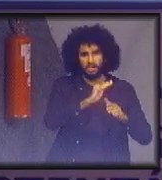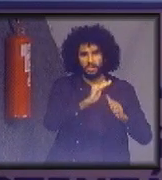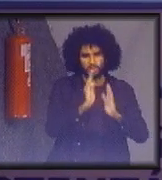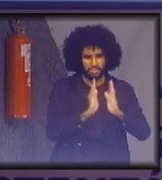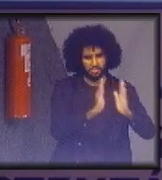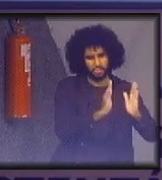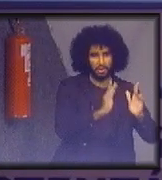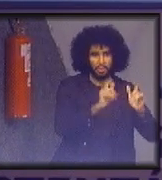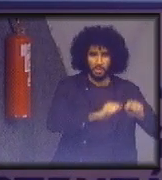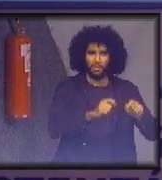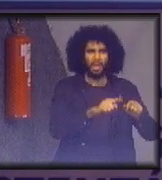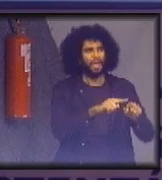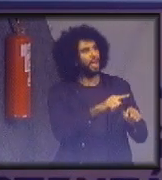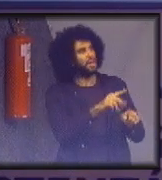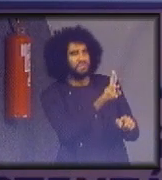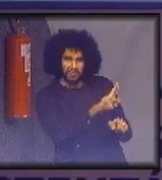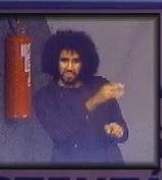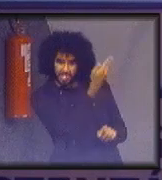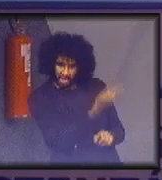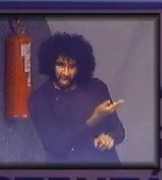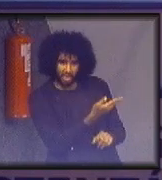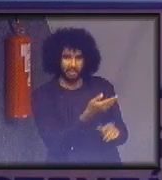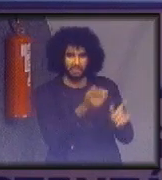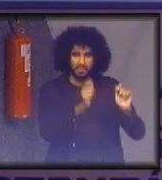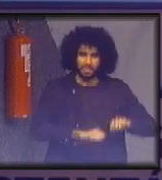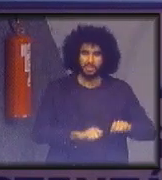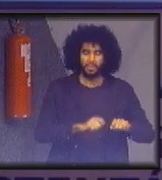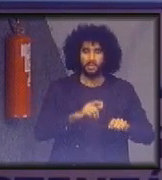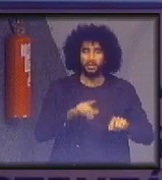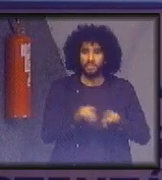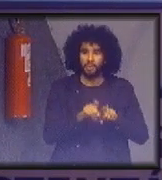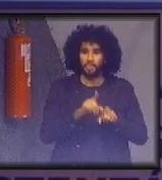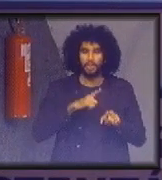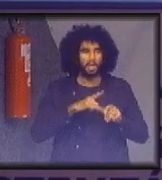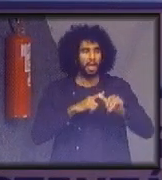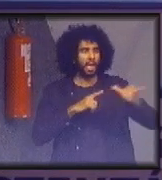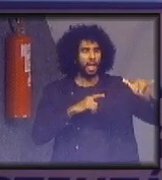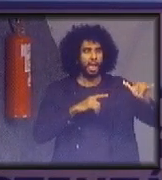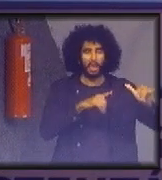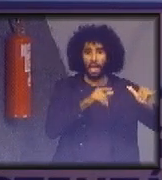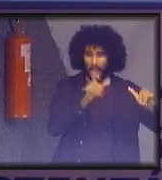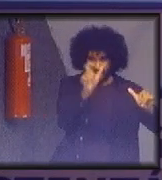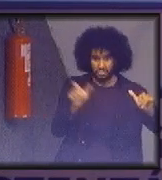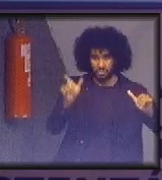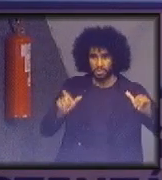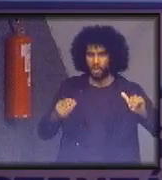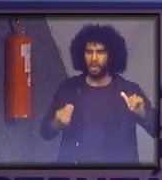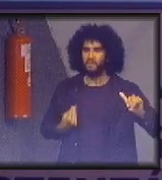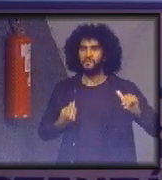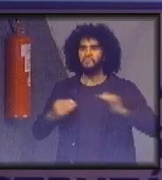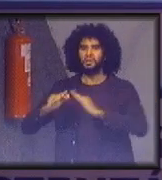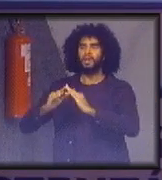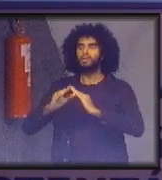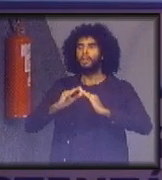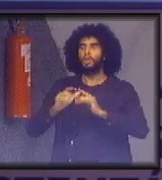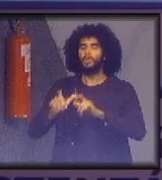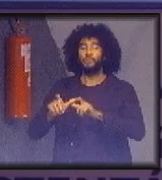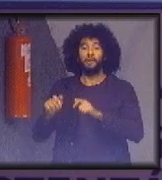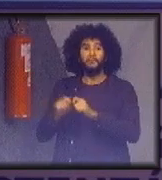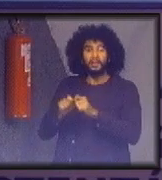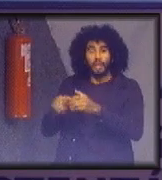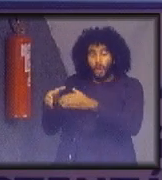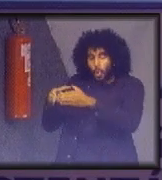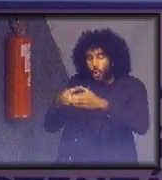disponibilizar isso e fazer com que funcione, dar informação onde moram as pessoas para que as pessoas possam se juntar em grupos.